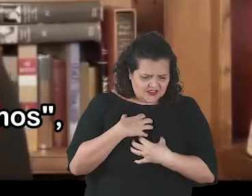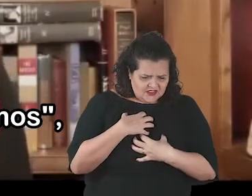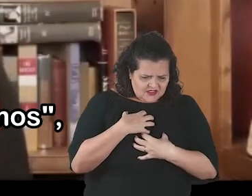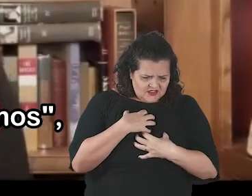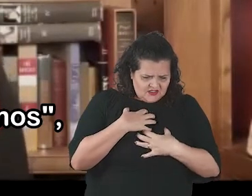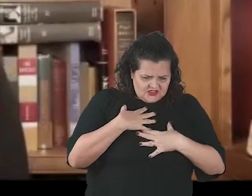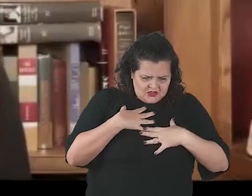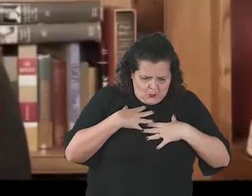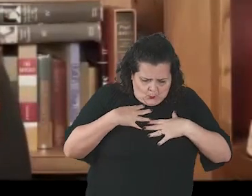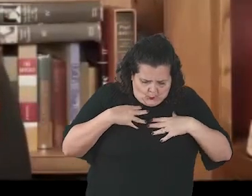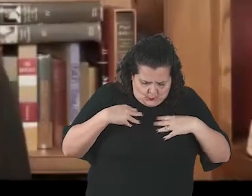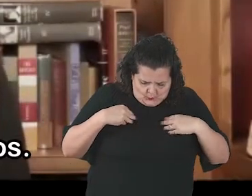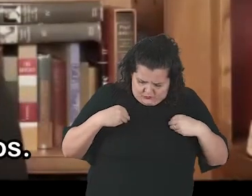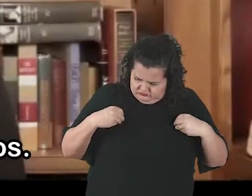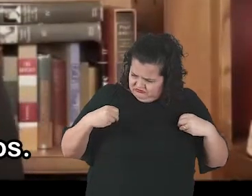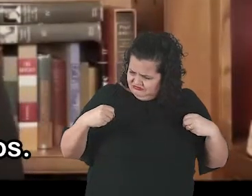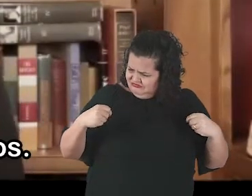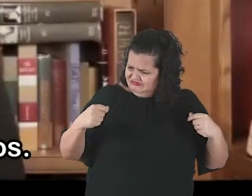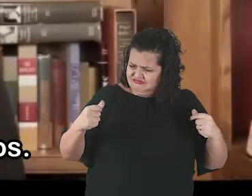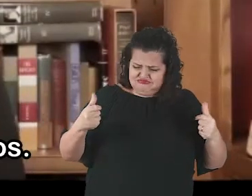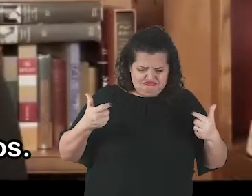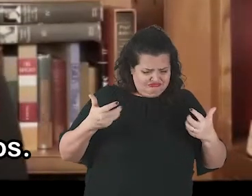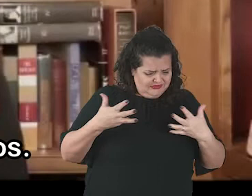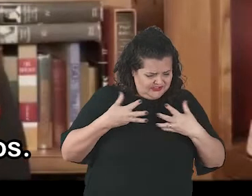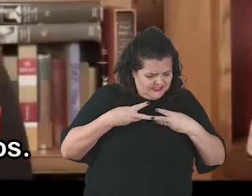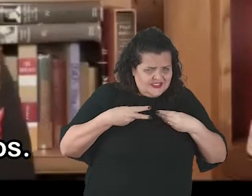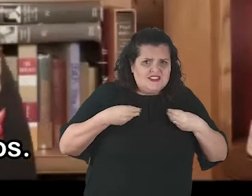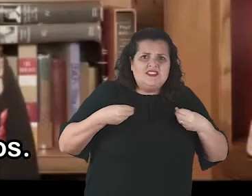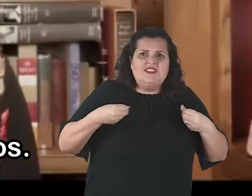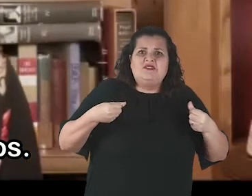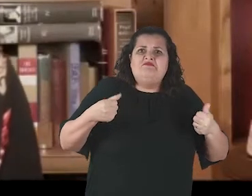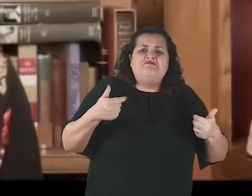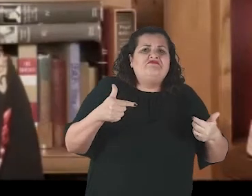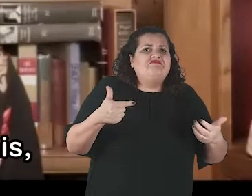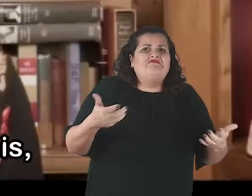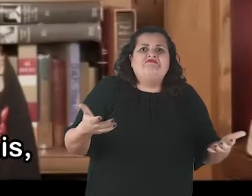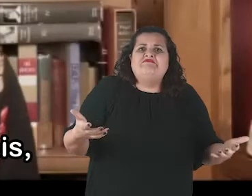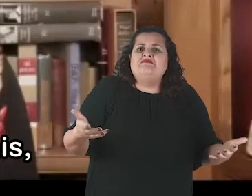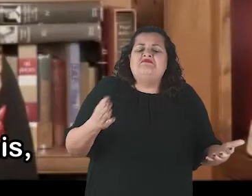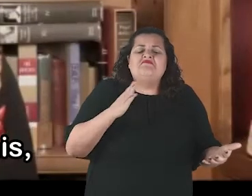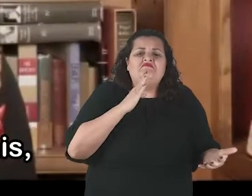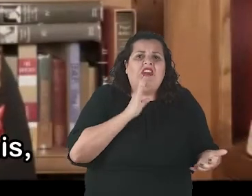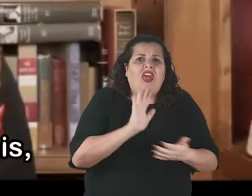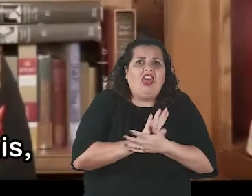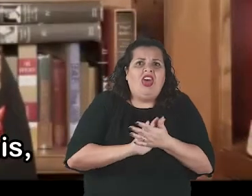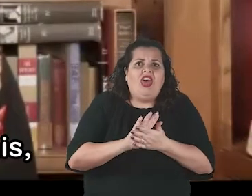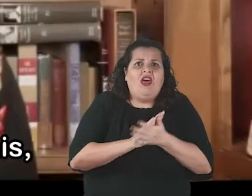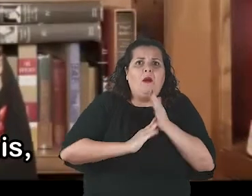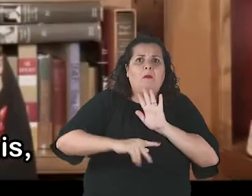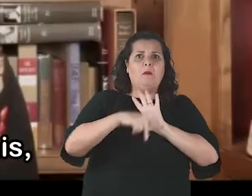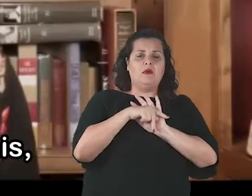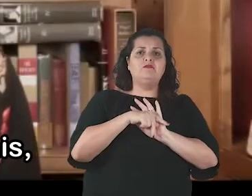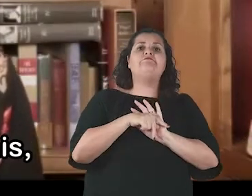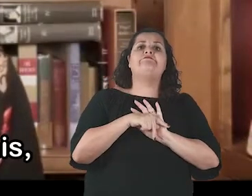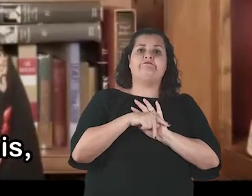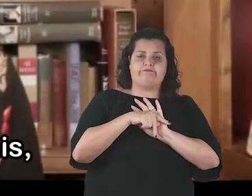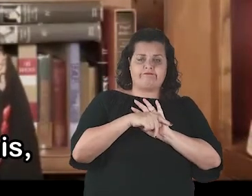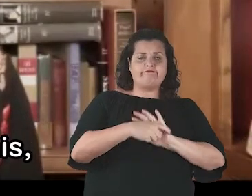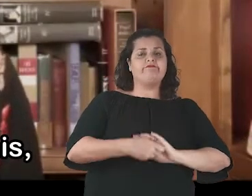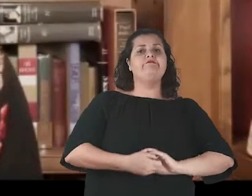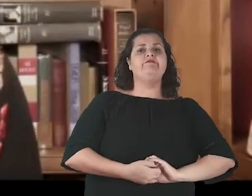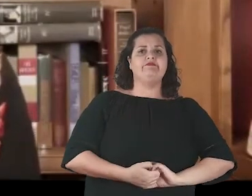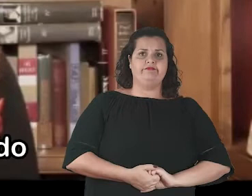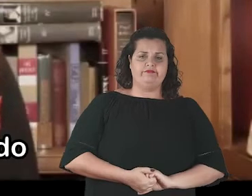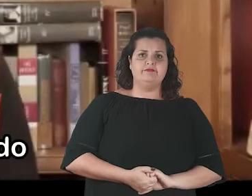palavras. Esses efeitos não são aleatórios. São desenvolvidos para